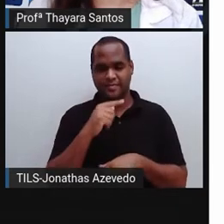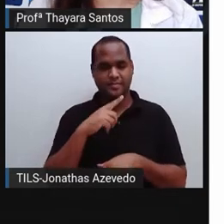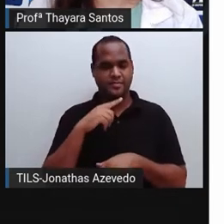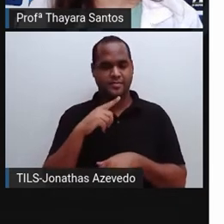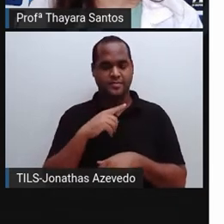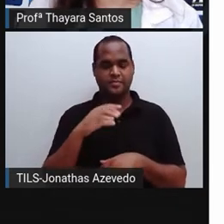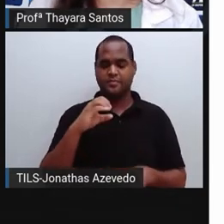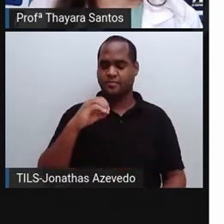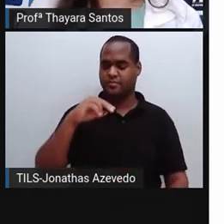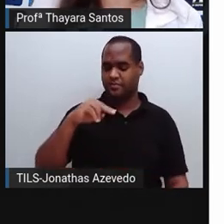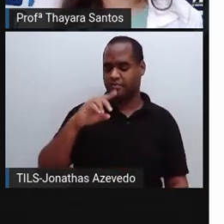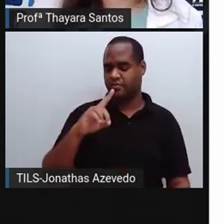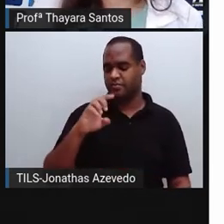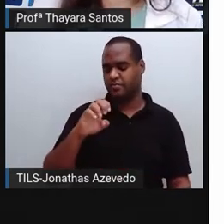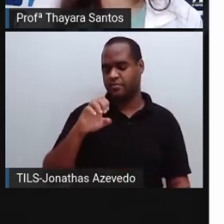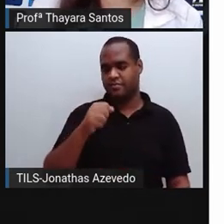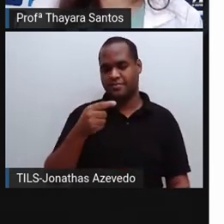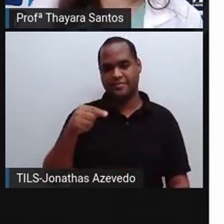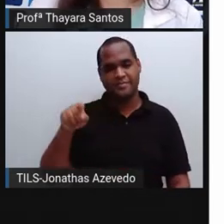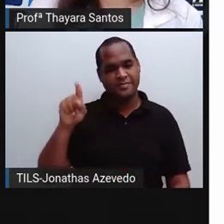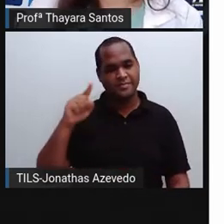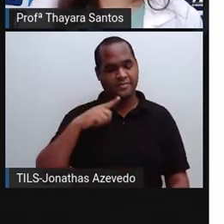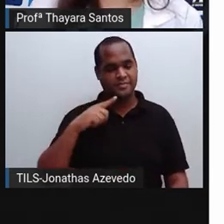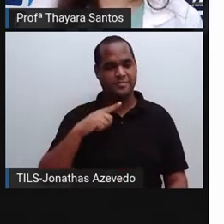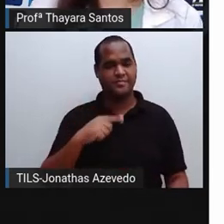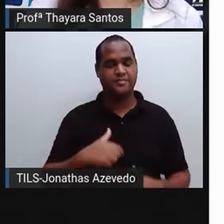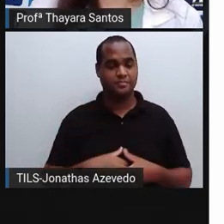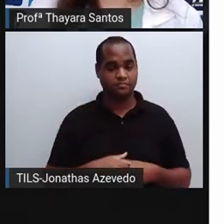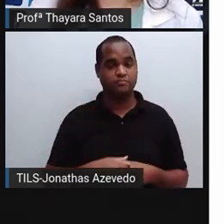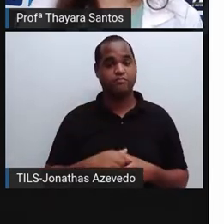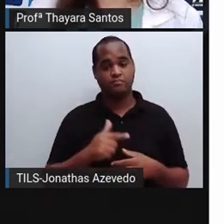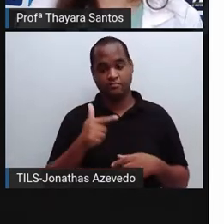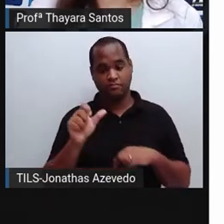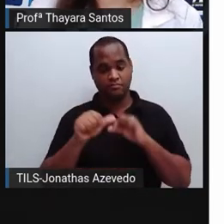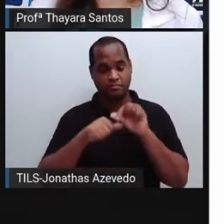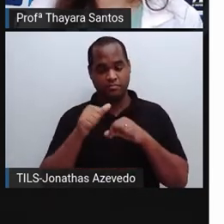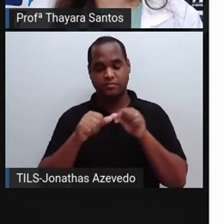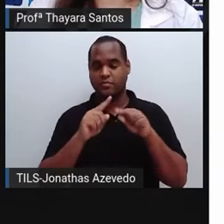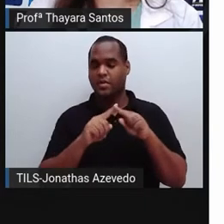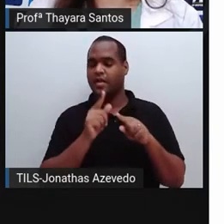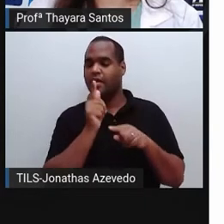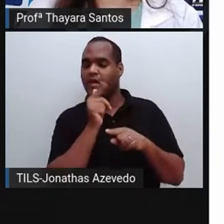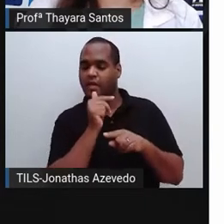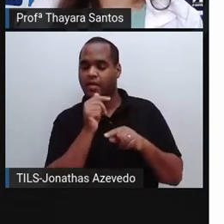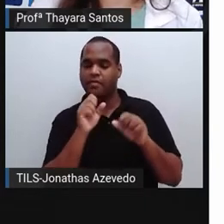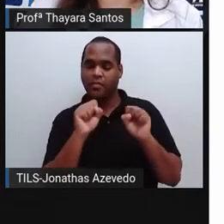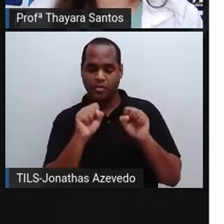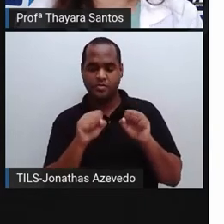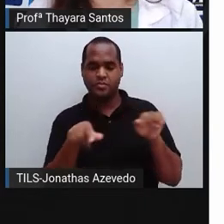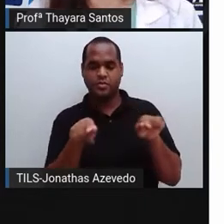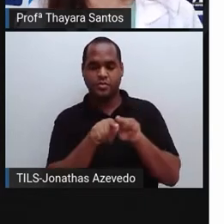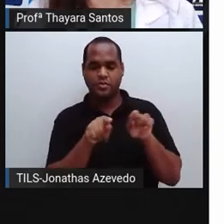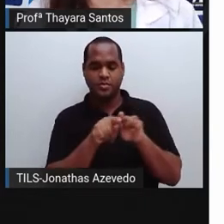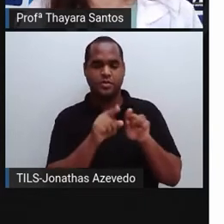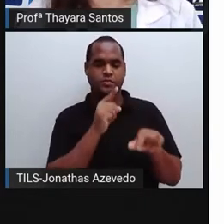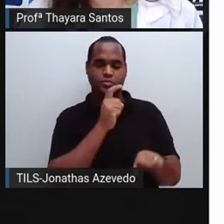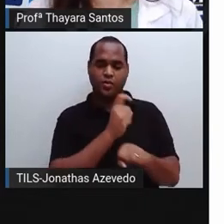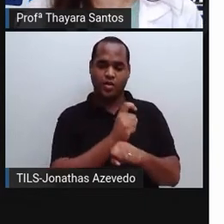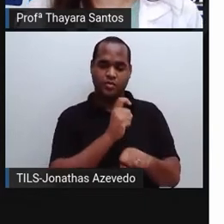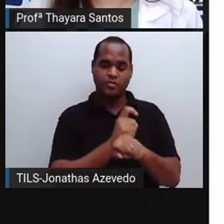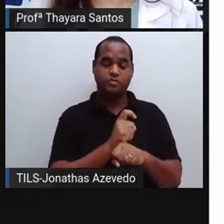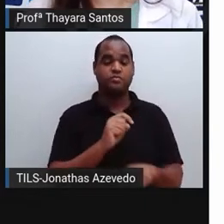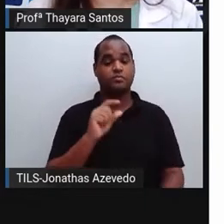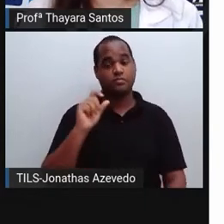chama de condensação ou liquefação. E ela pode passar do estado líquido para o estado sólido, é a solidificação.